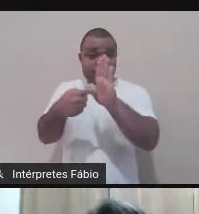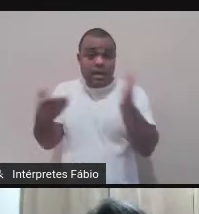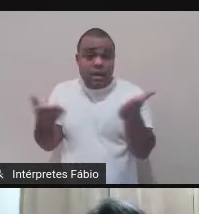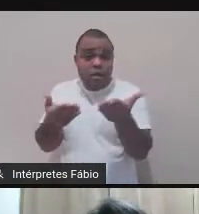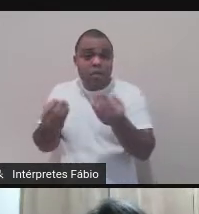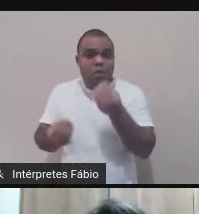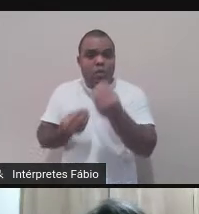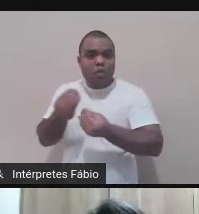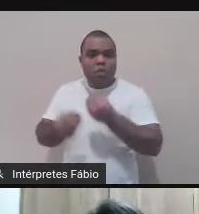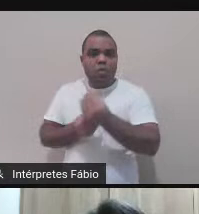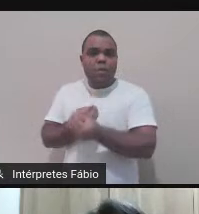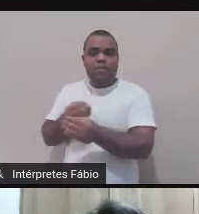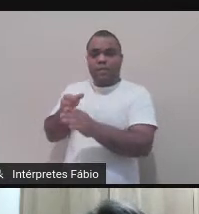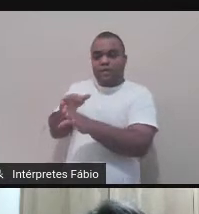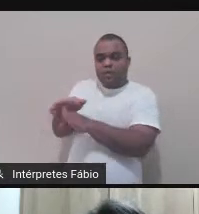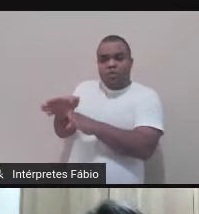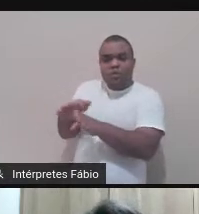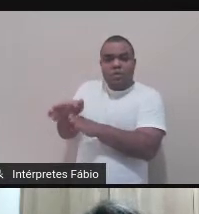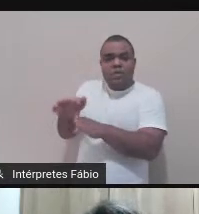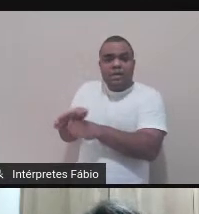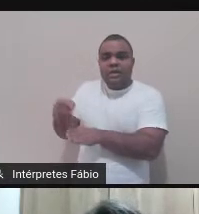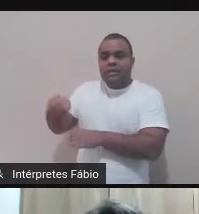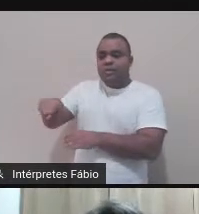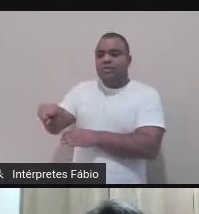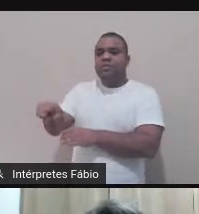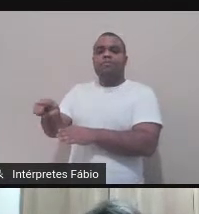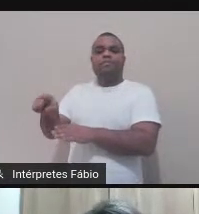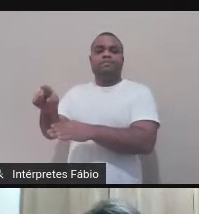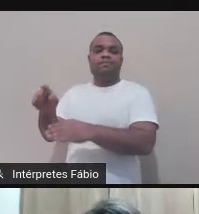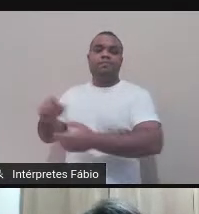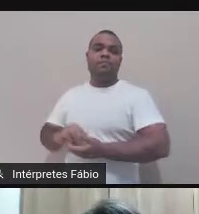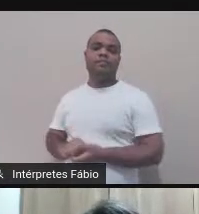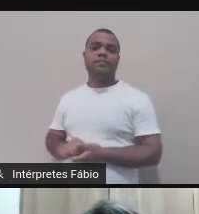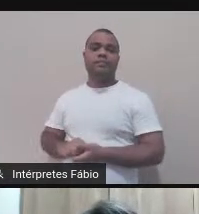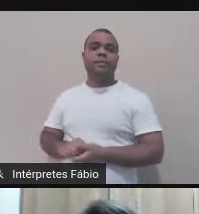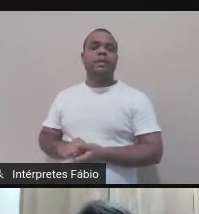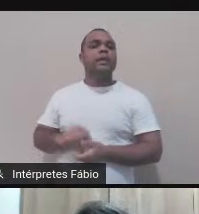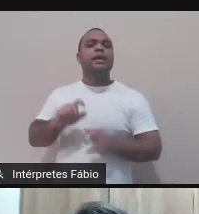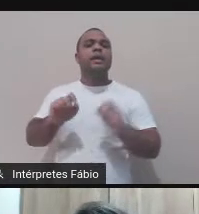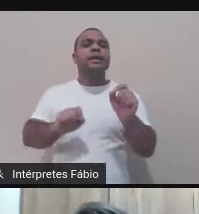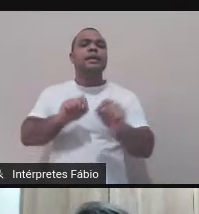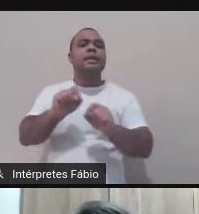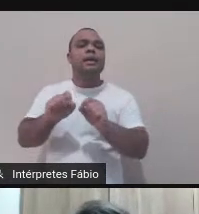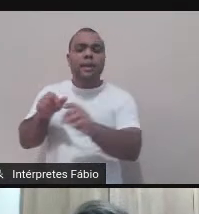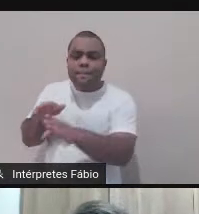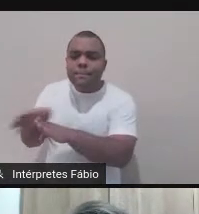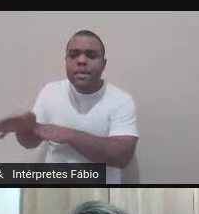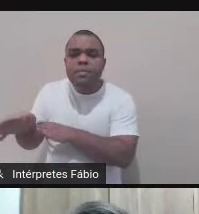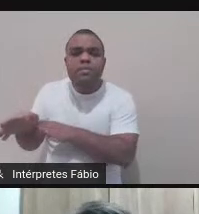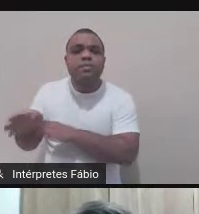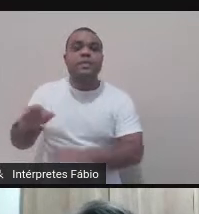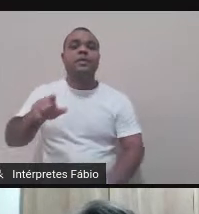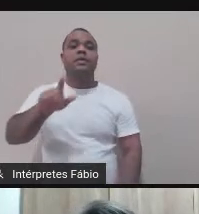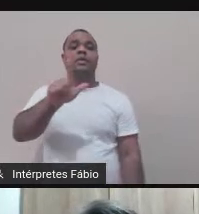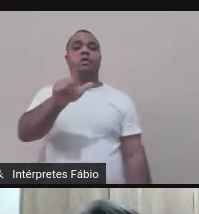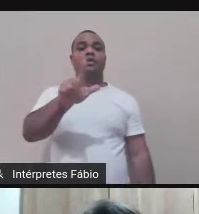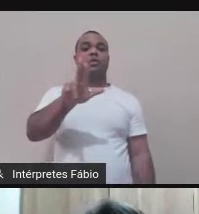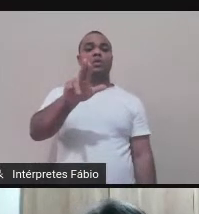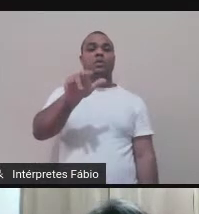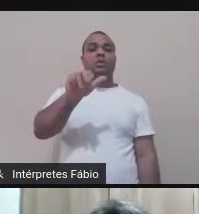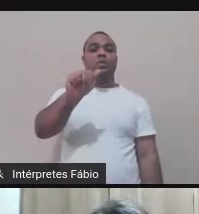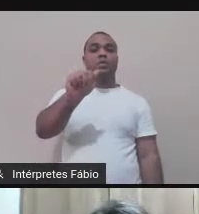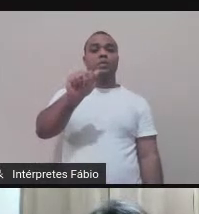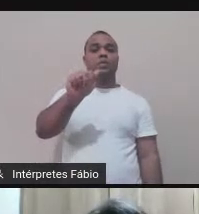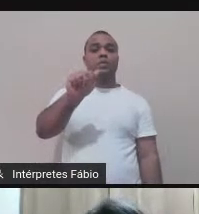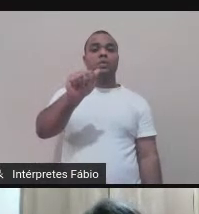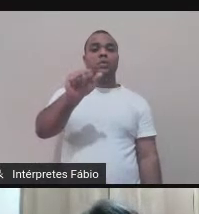na pesquisa do Luan Ferreira Araújo, que ele investigou a importância da